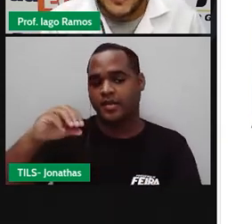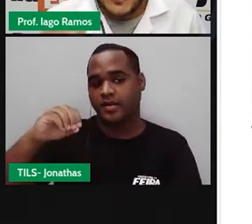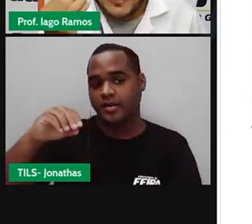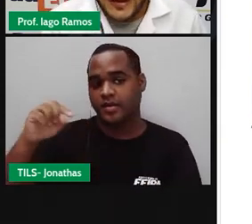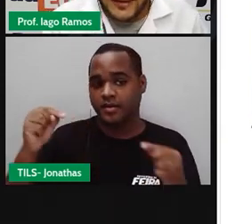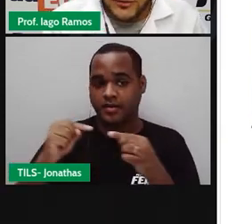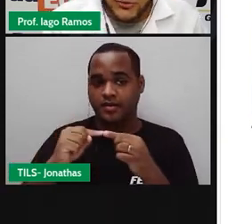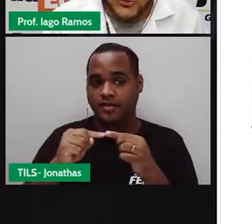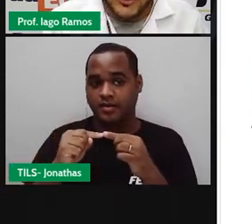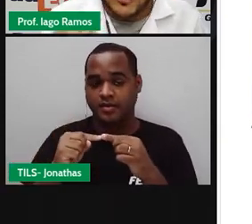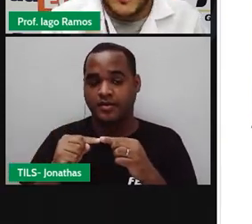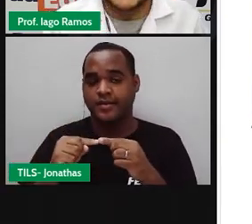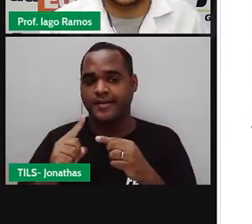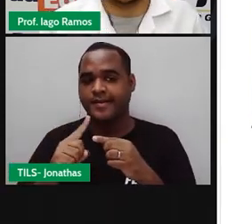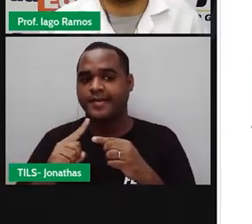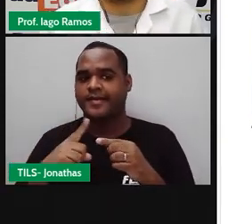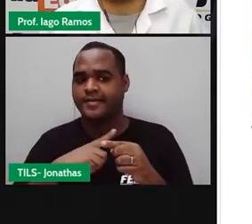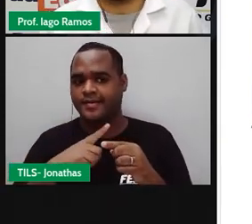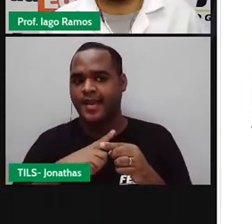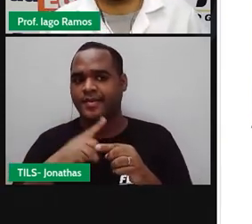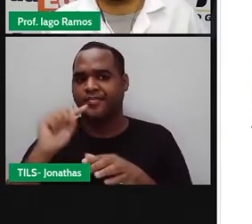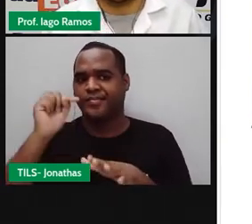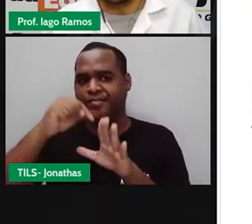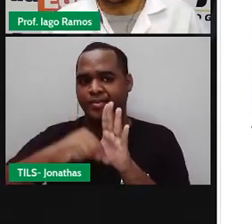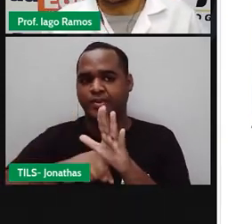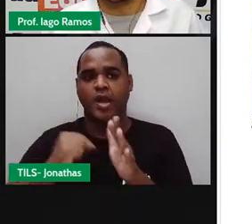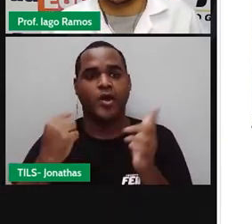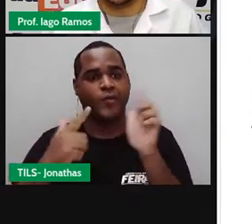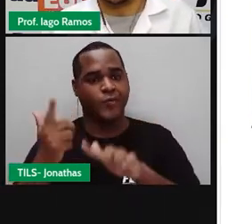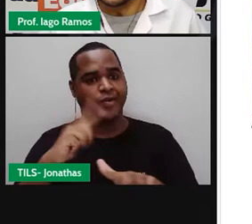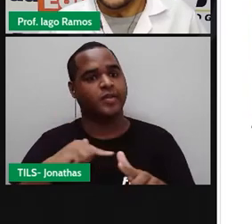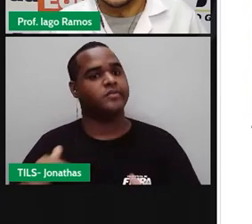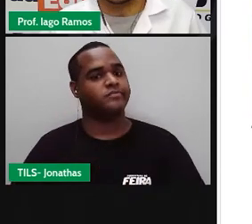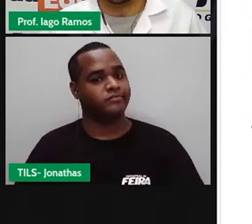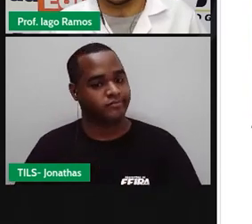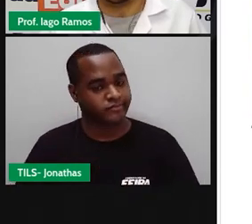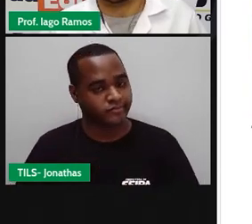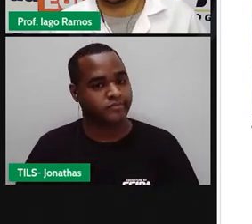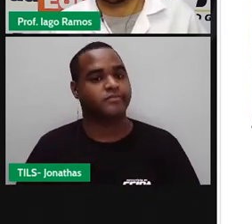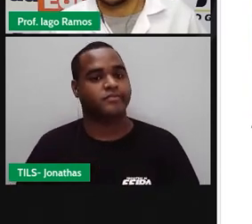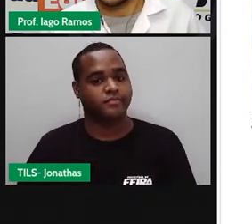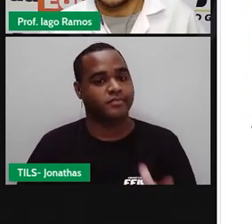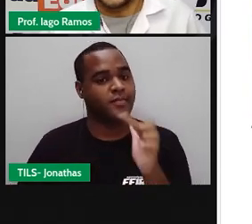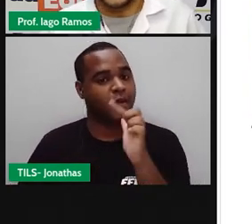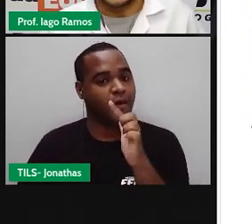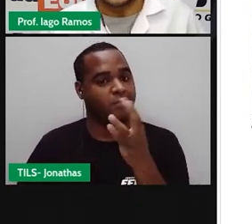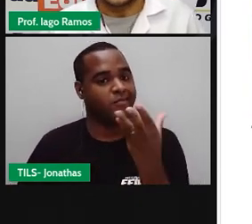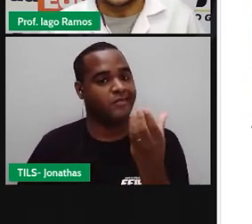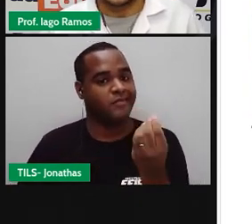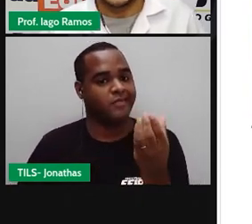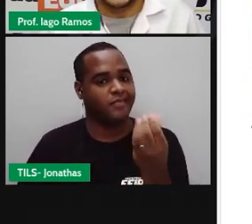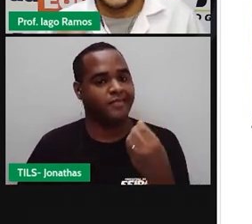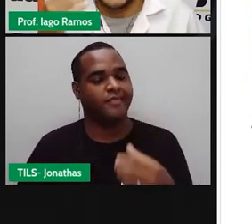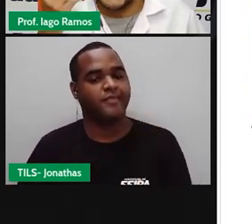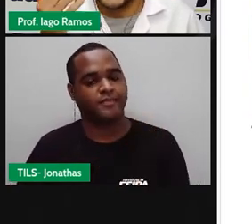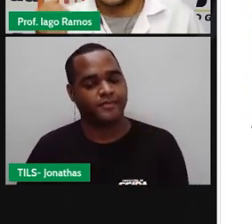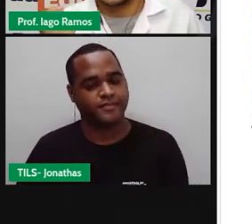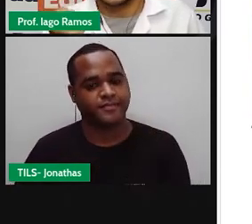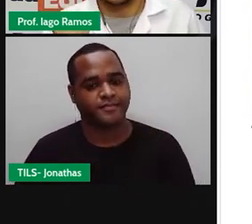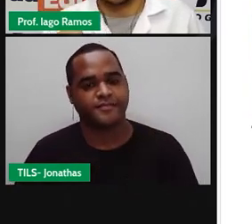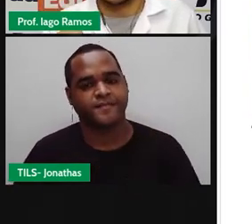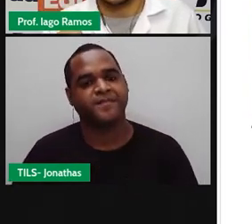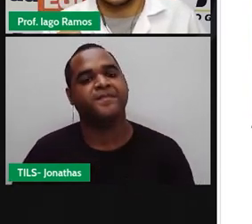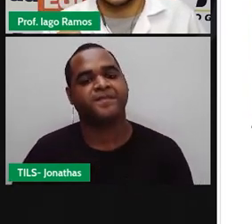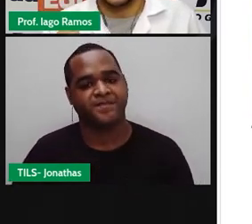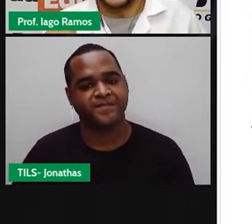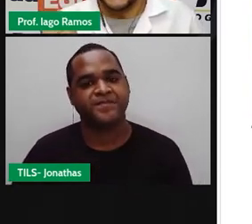cabe dentro dessa depressão. Olha só o quanto isso é profundo. E aí eu vou